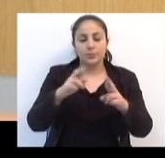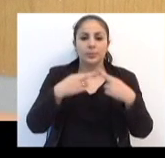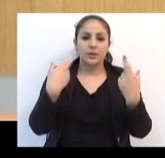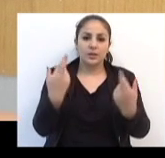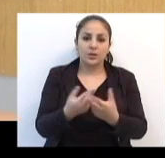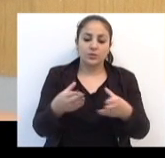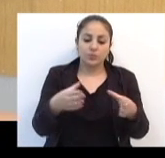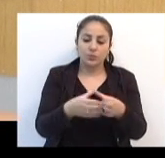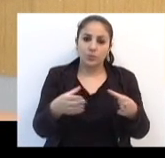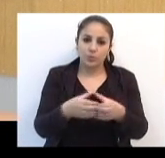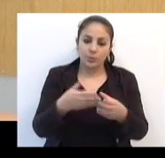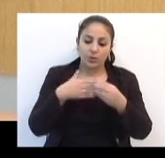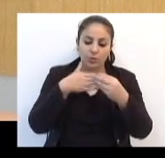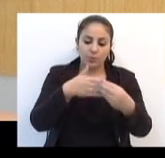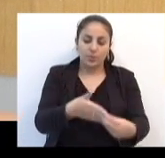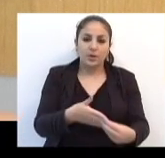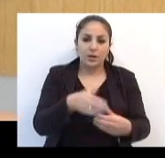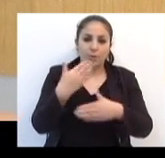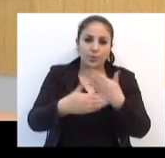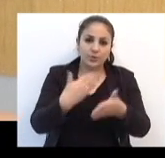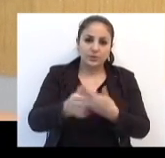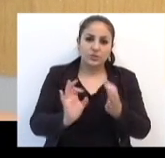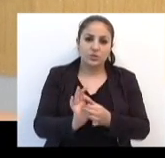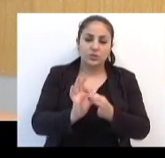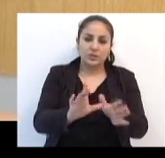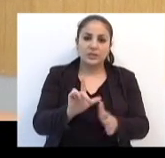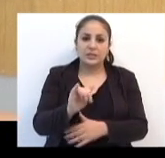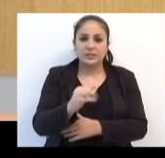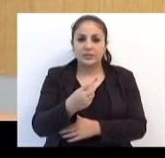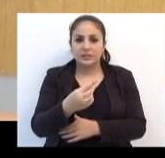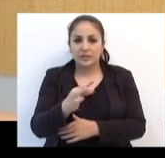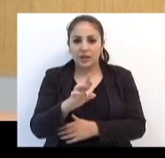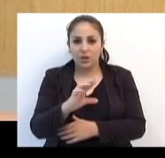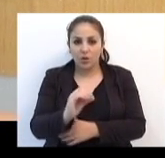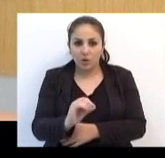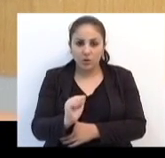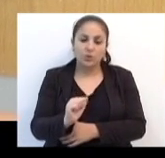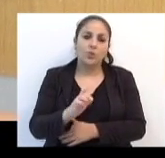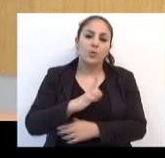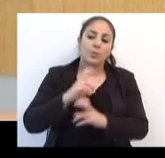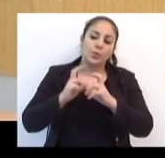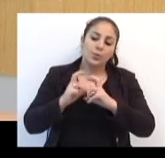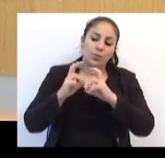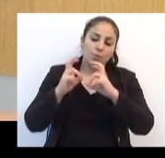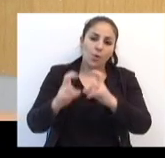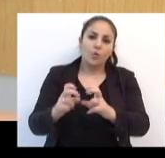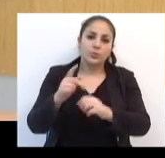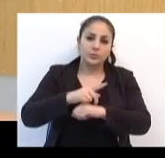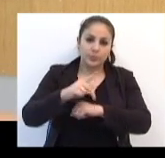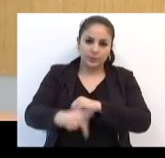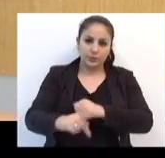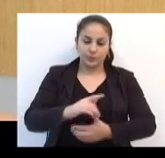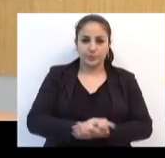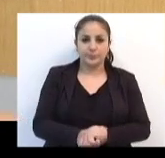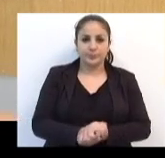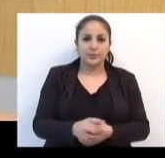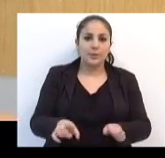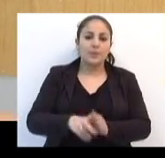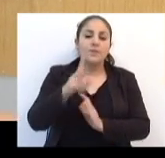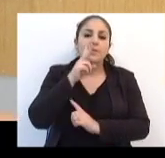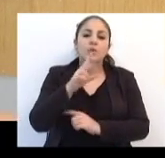uma reunião do grupo que irá acompanhar o processo licitatório para a concessão do transporte público em Passo Fundo.